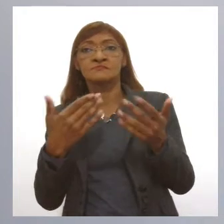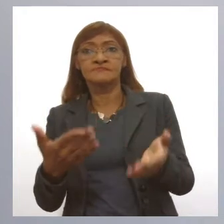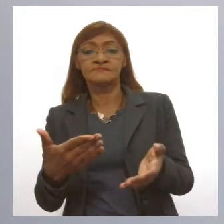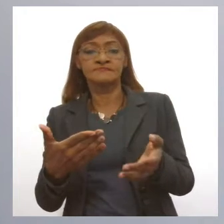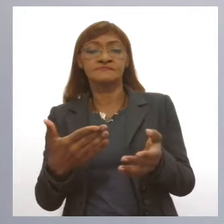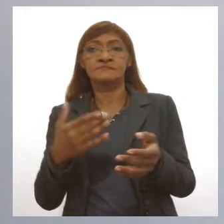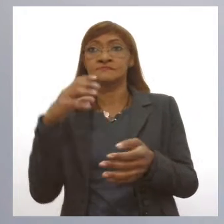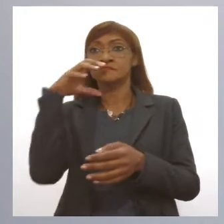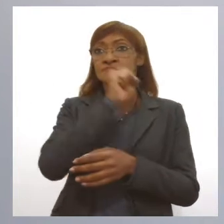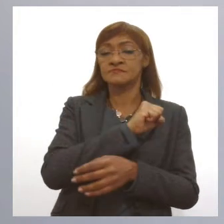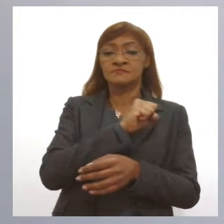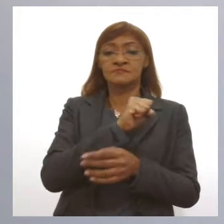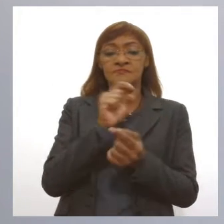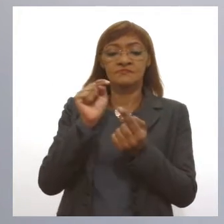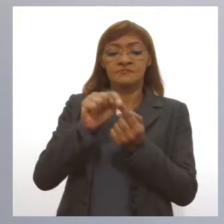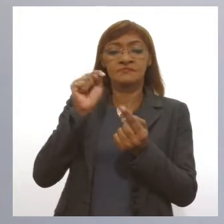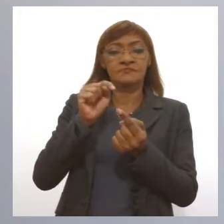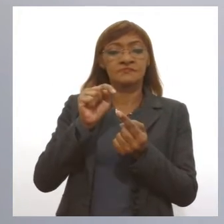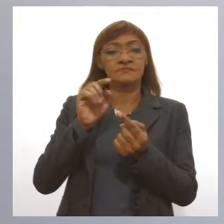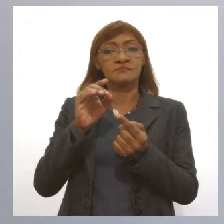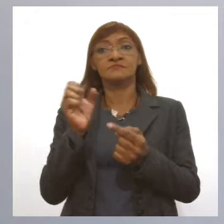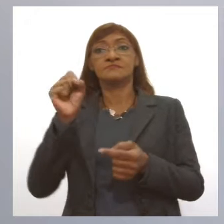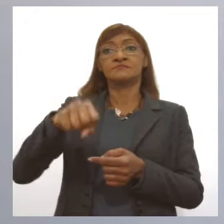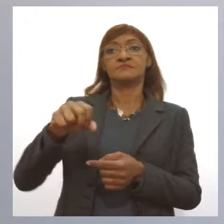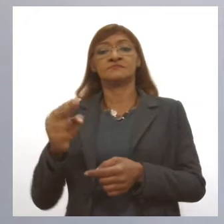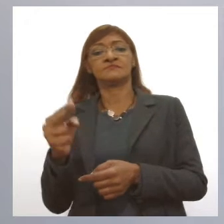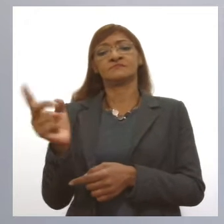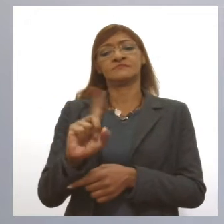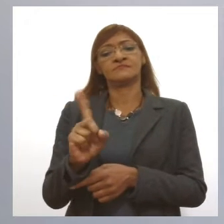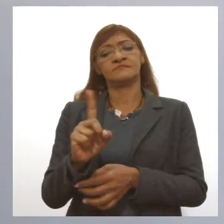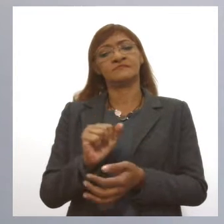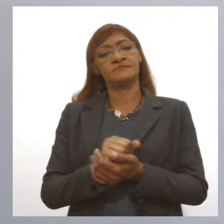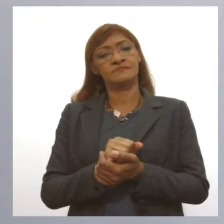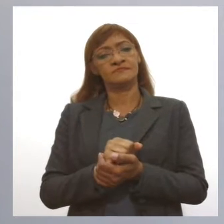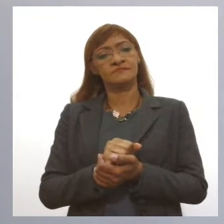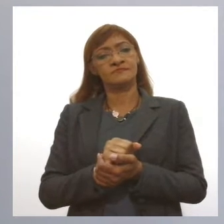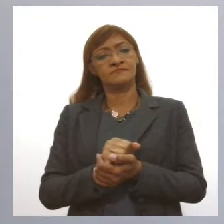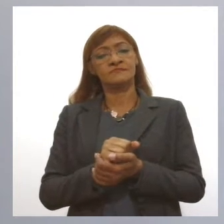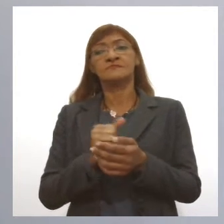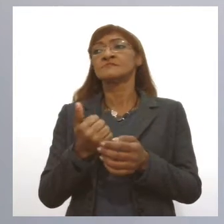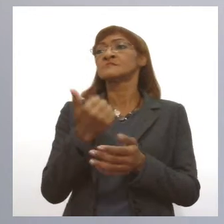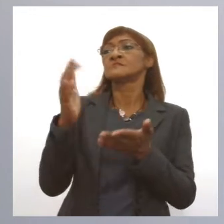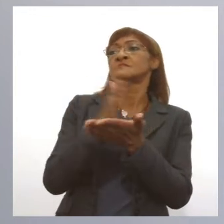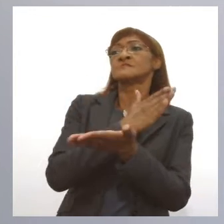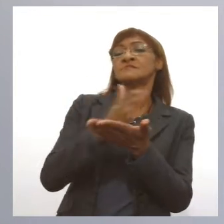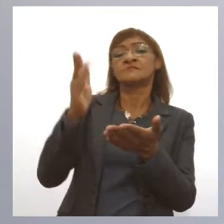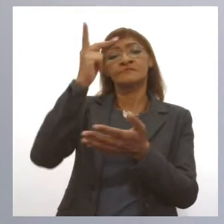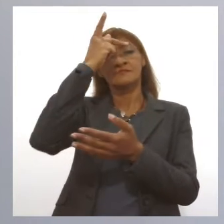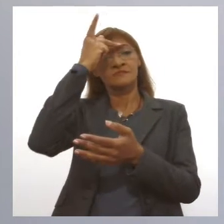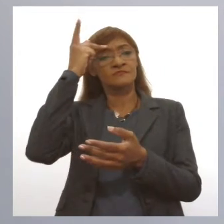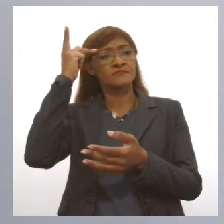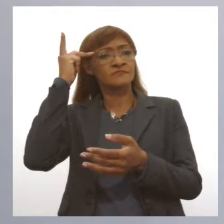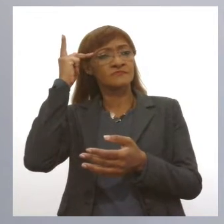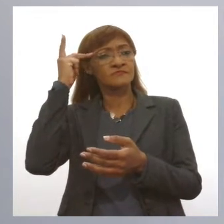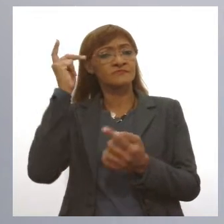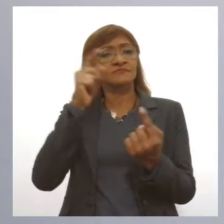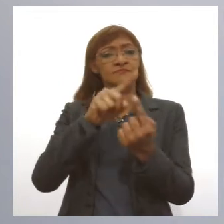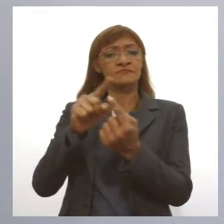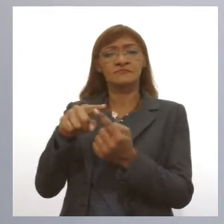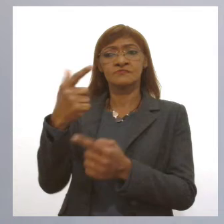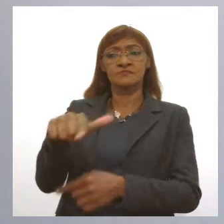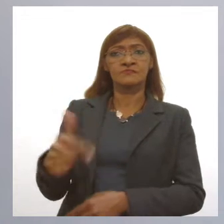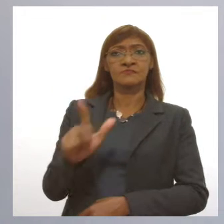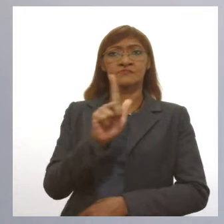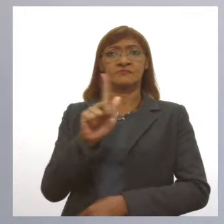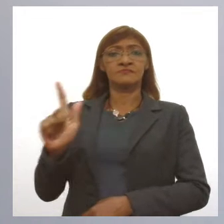o teste rápido, e mostra que você tem GG ou não para o vírus. Algumas pessoas falam, eu tive doença, não tem GG. Não quer dizer que